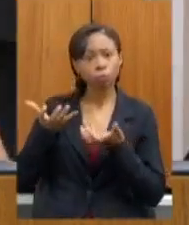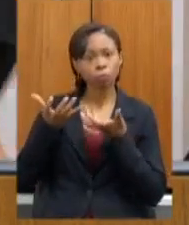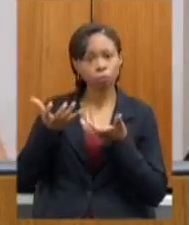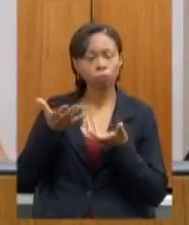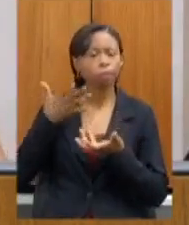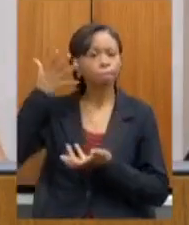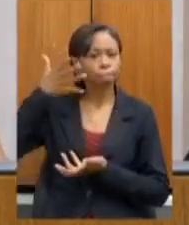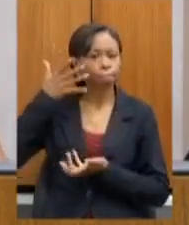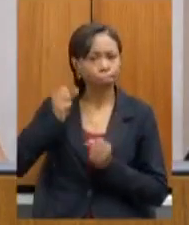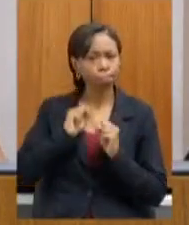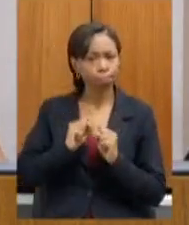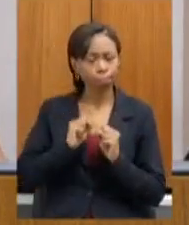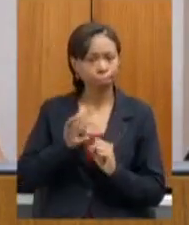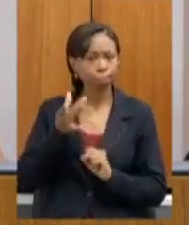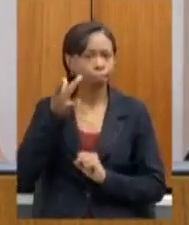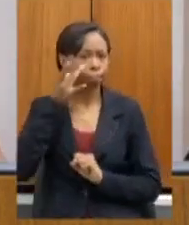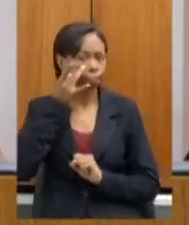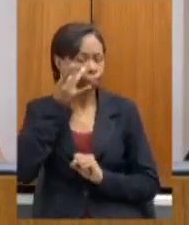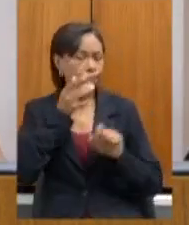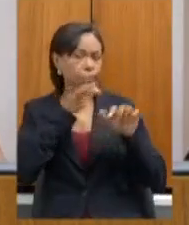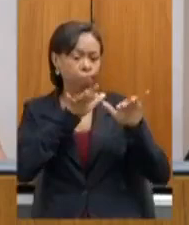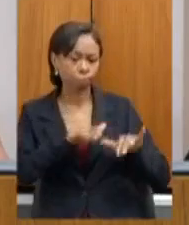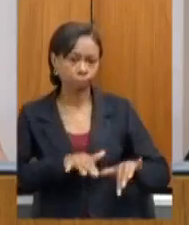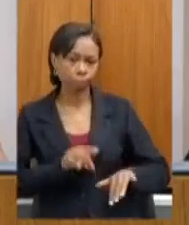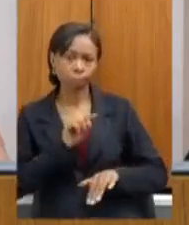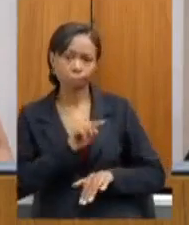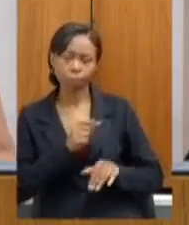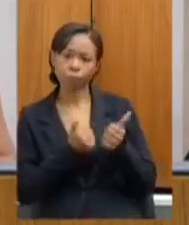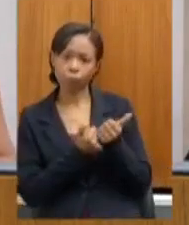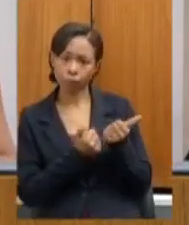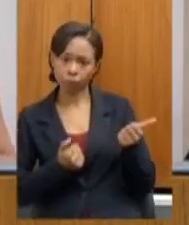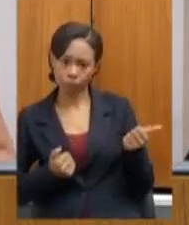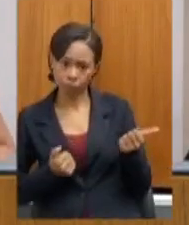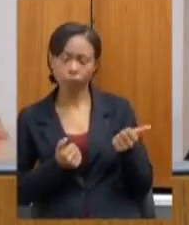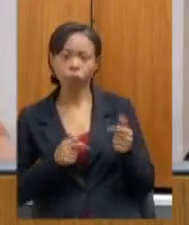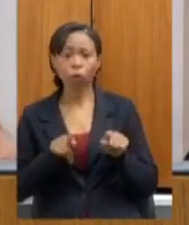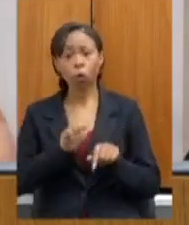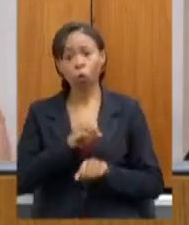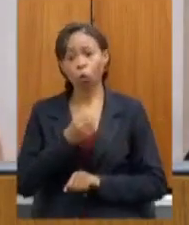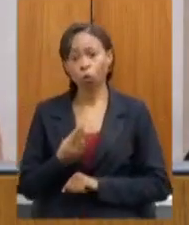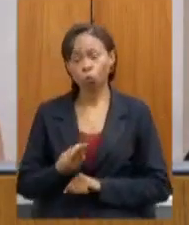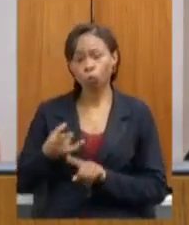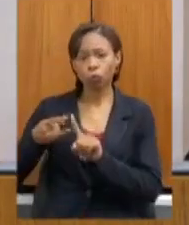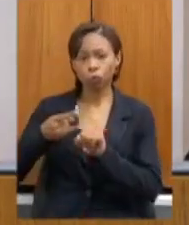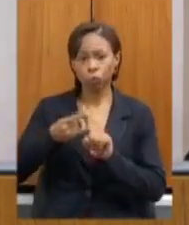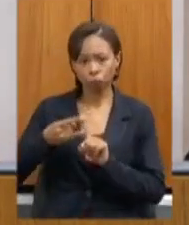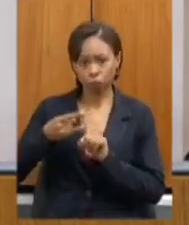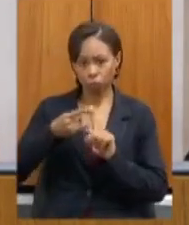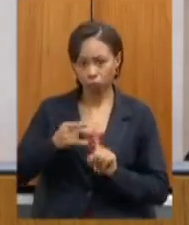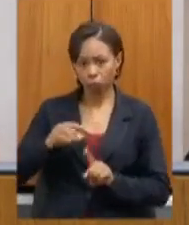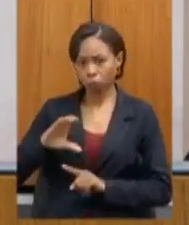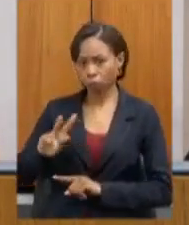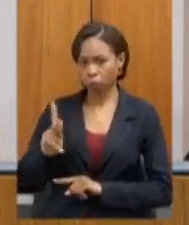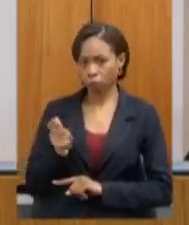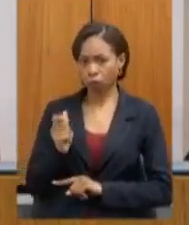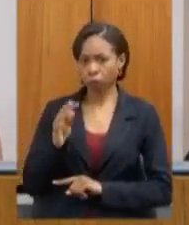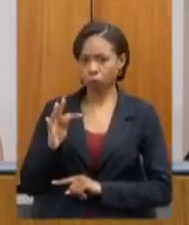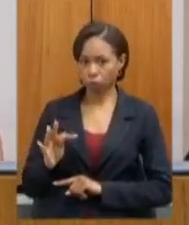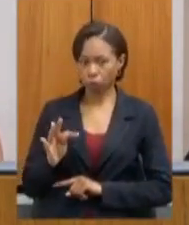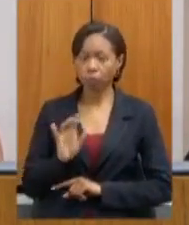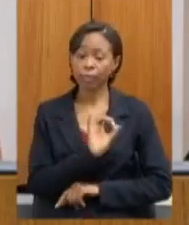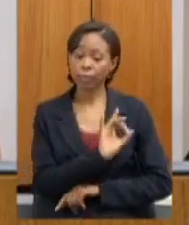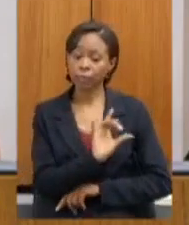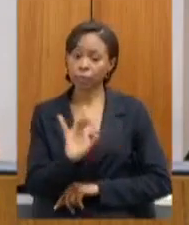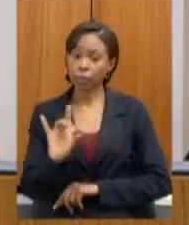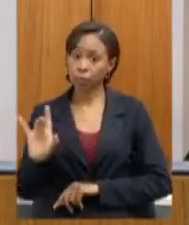inscrever pessoalmente junto à assessoria da comissão ou através do chat online do aplicativo Zoom. Cada deputado poderá fazer